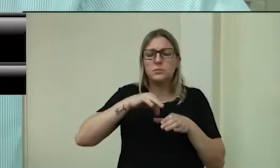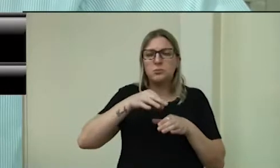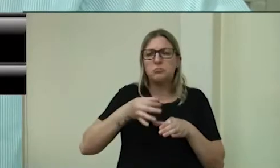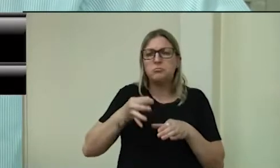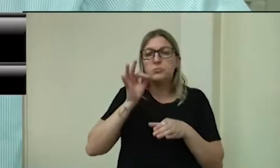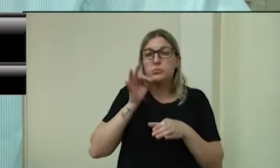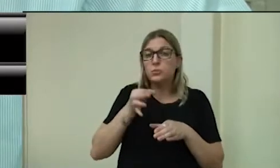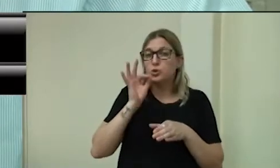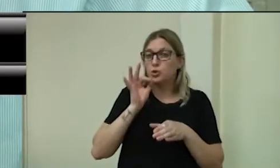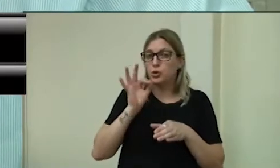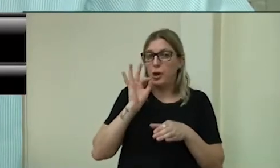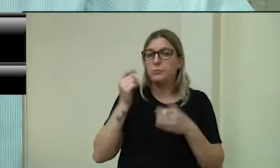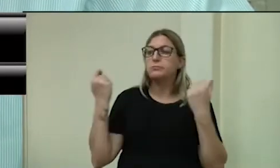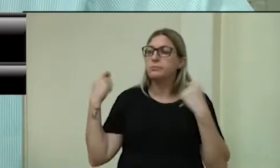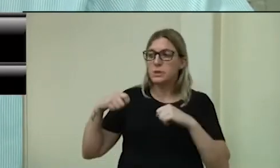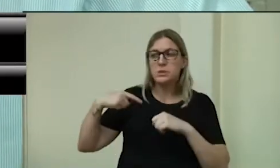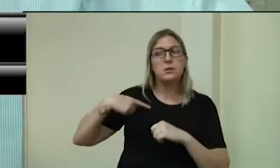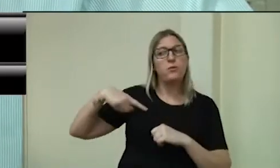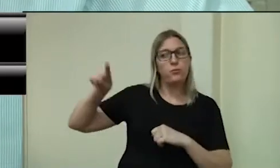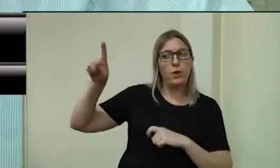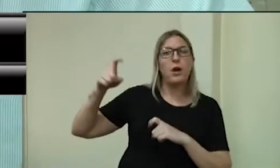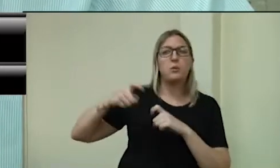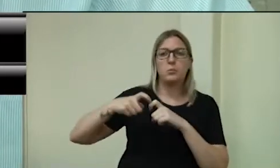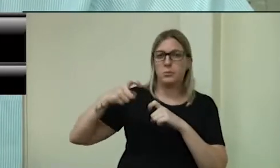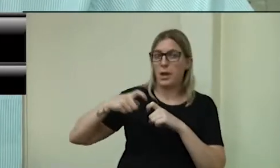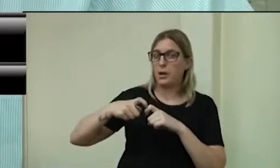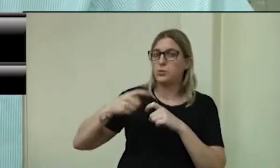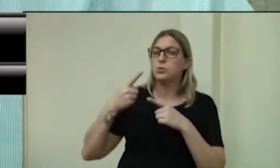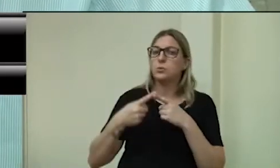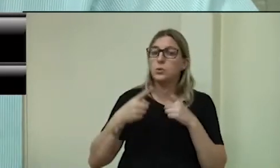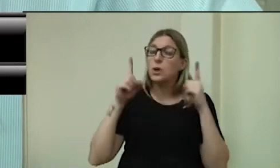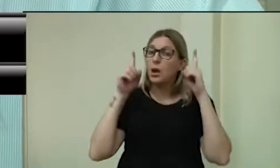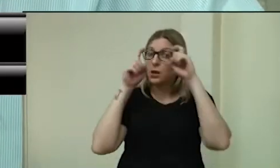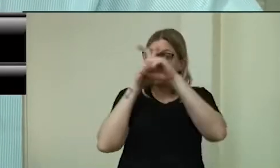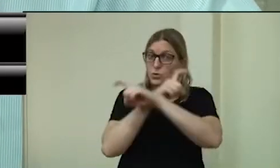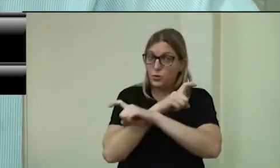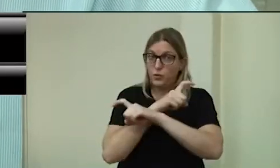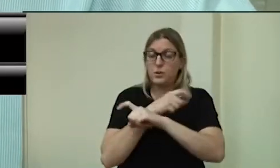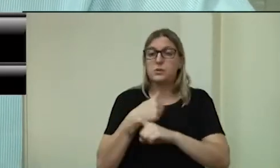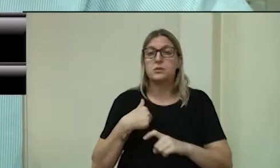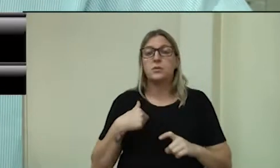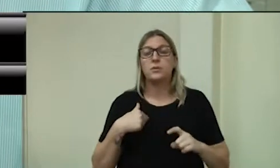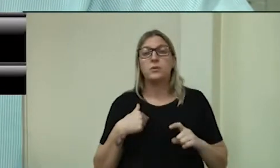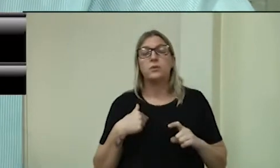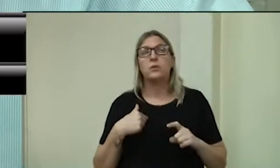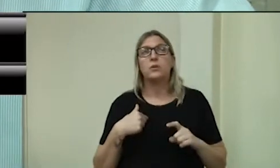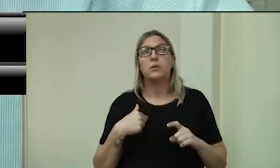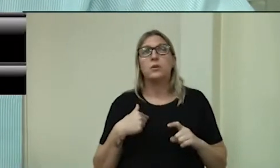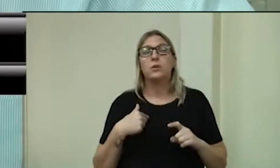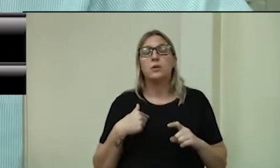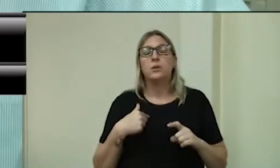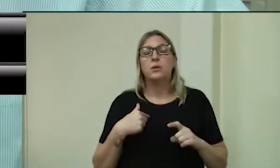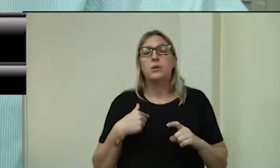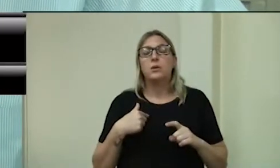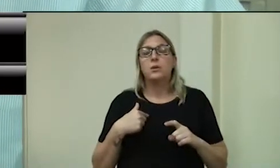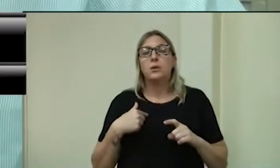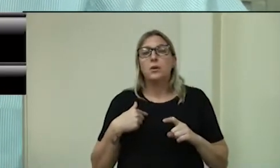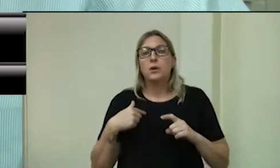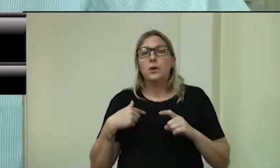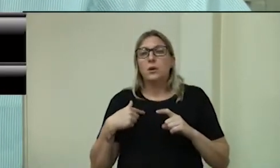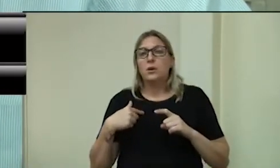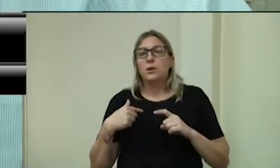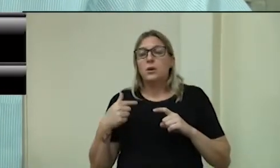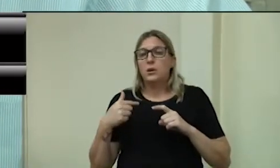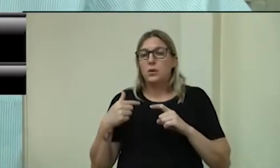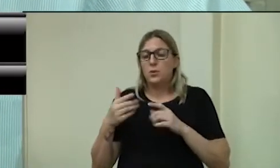médico, vamos lá no médico, porque, na verdade, é muito triste. Eu posso favorá-lo, esse pedido que o filho